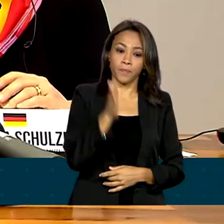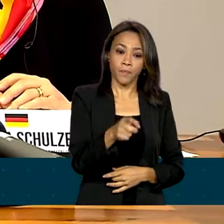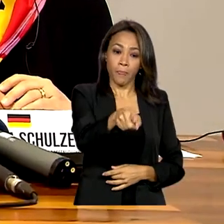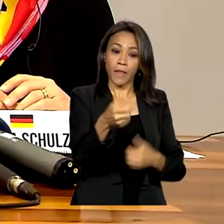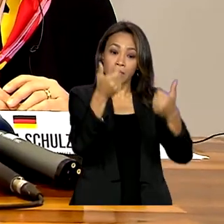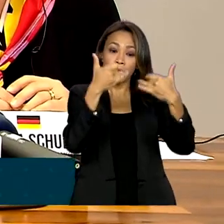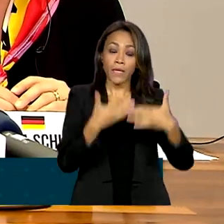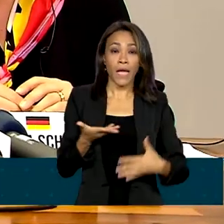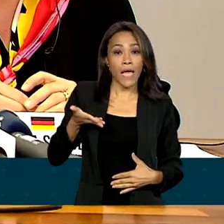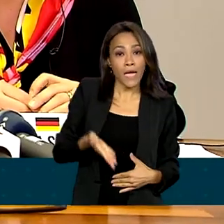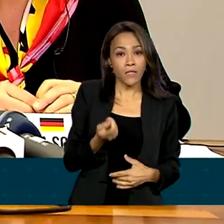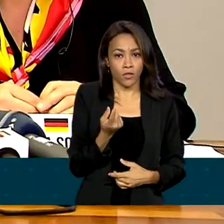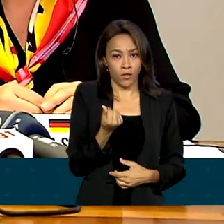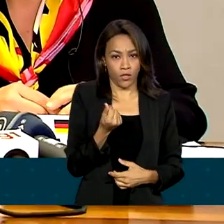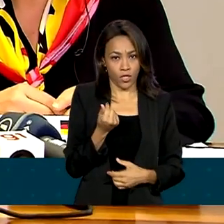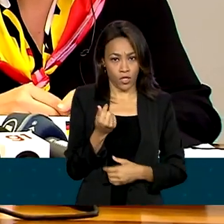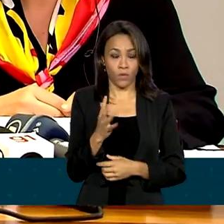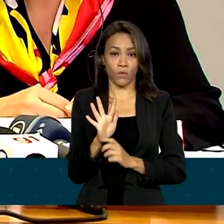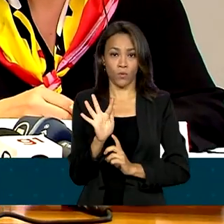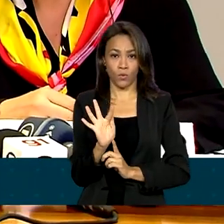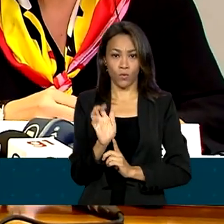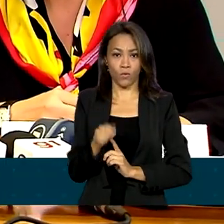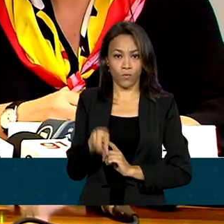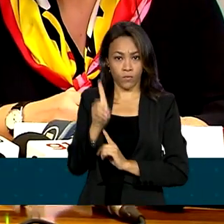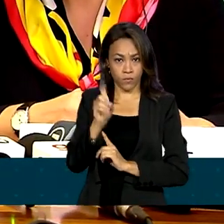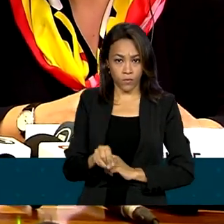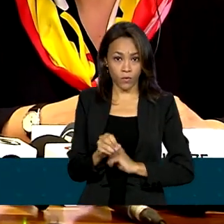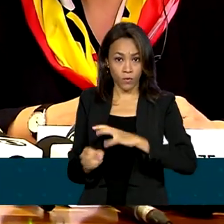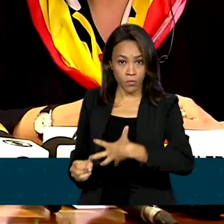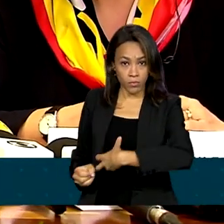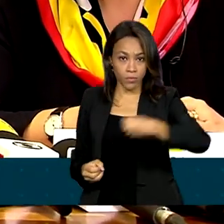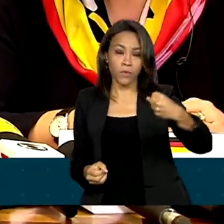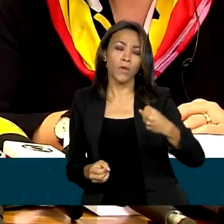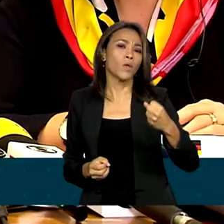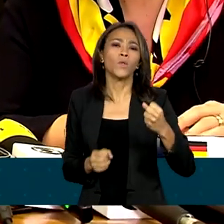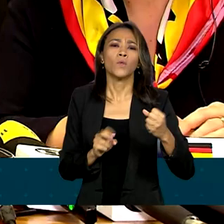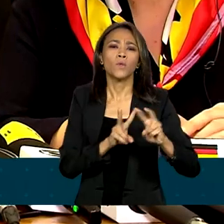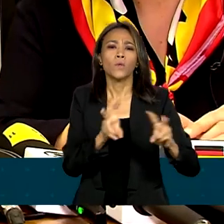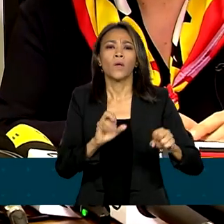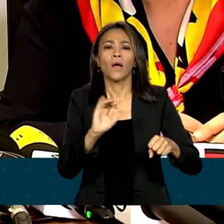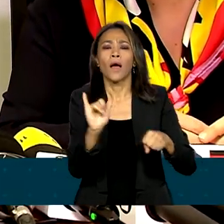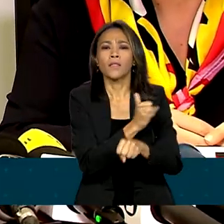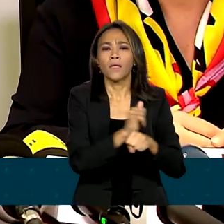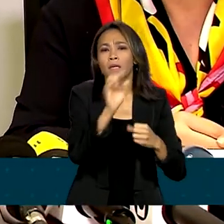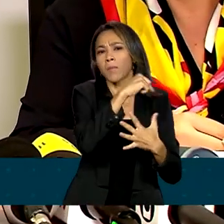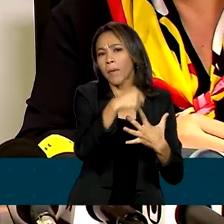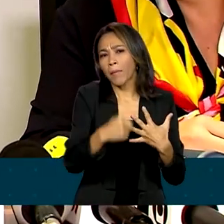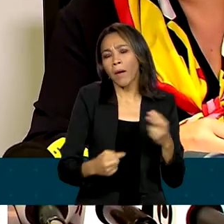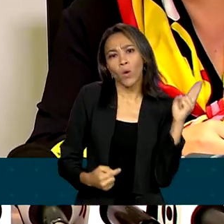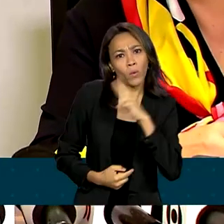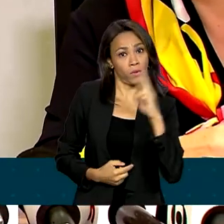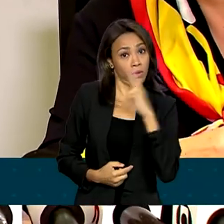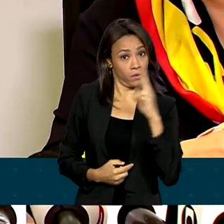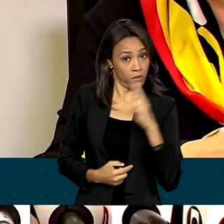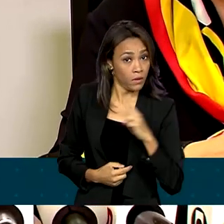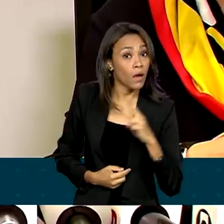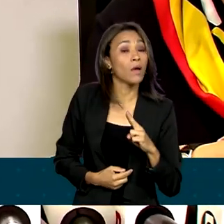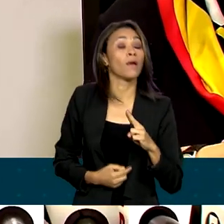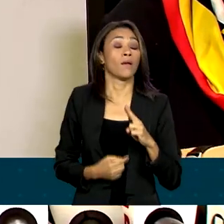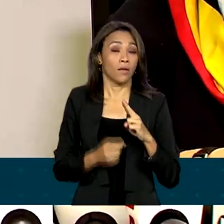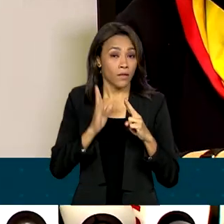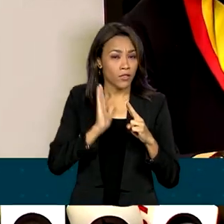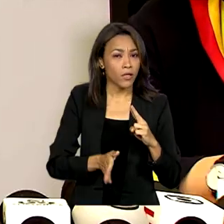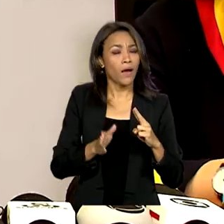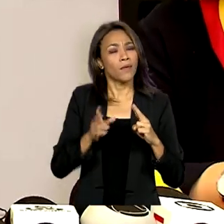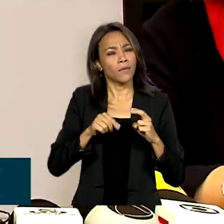serão deslocados para ações emergenciais. Essas ações emergenciais estão sendo tratadas